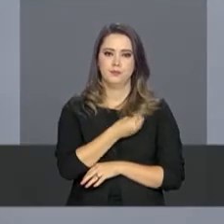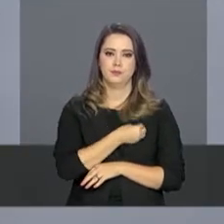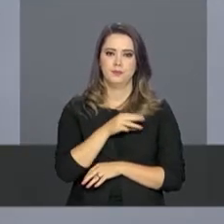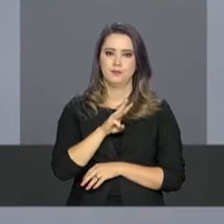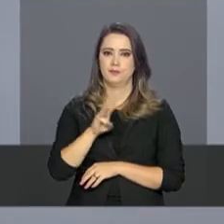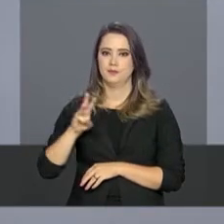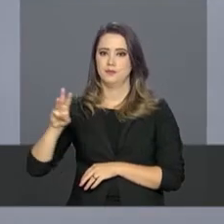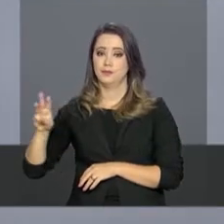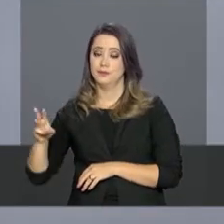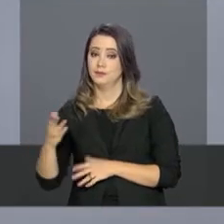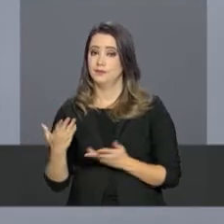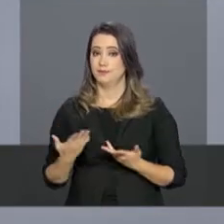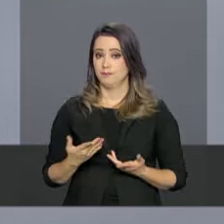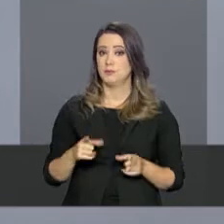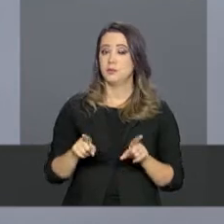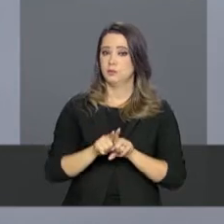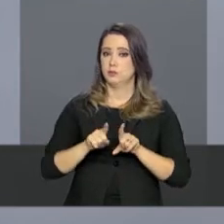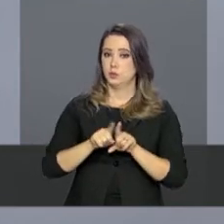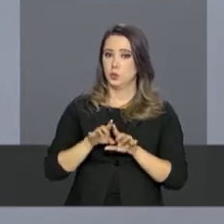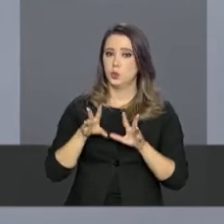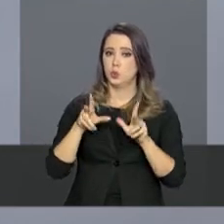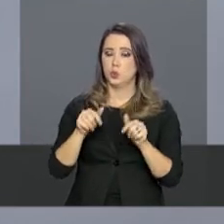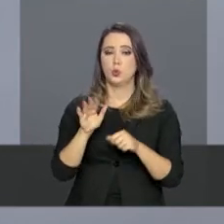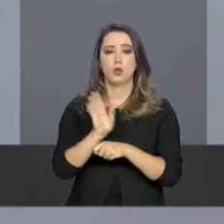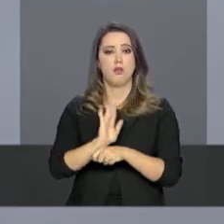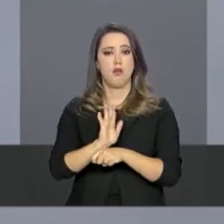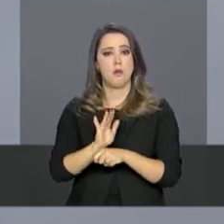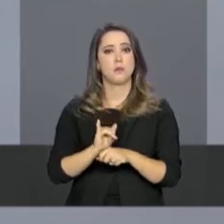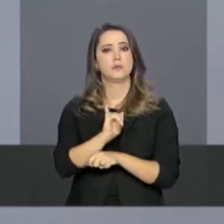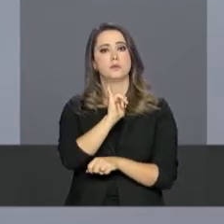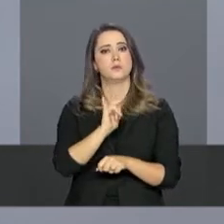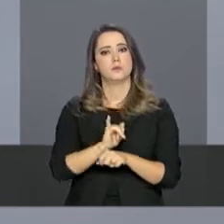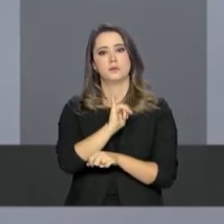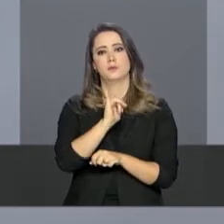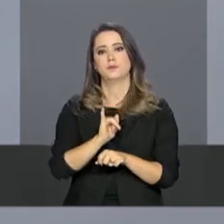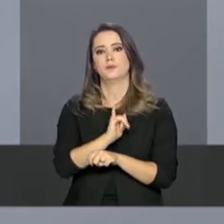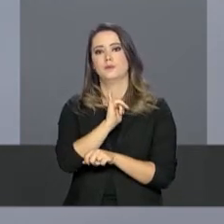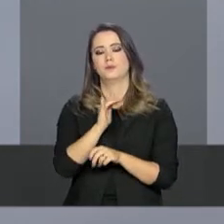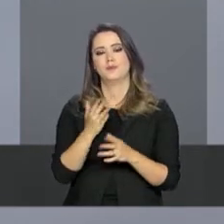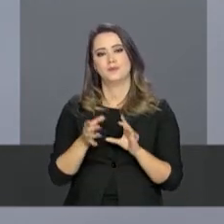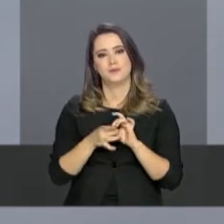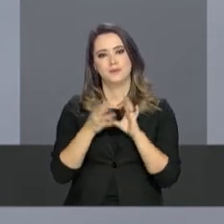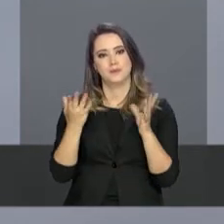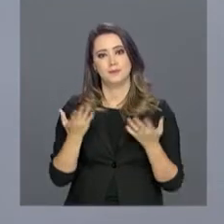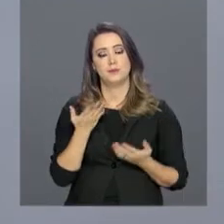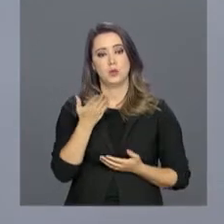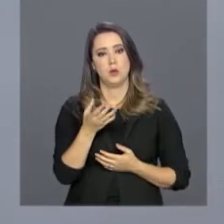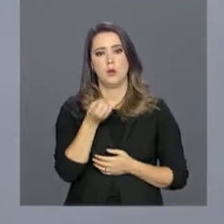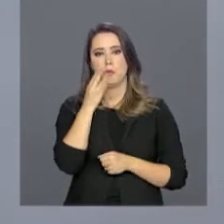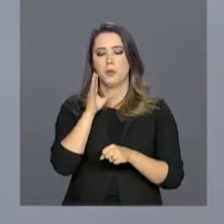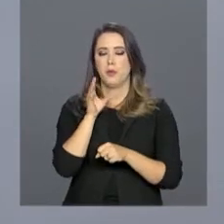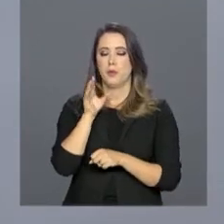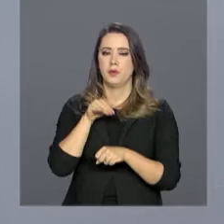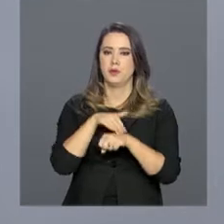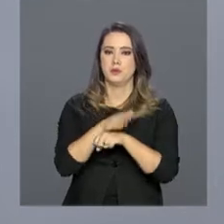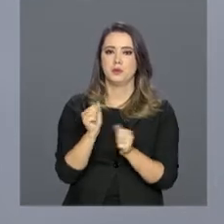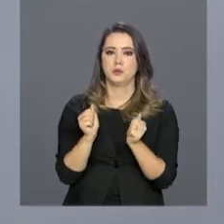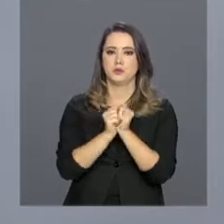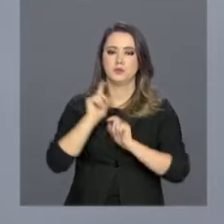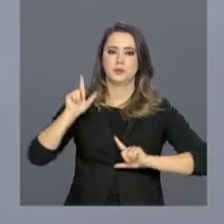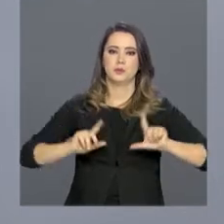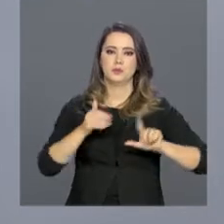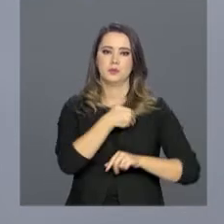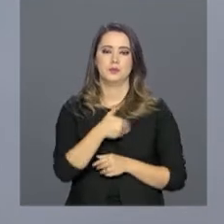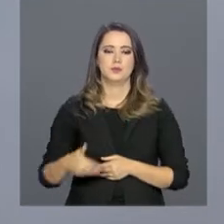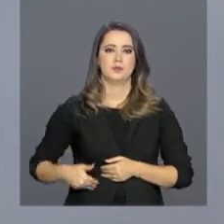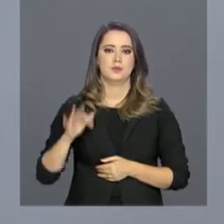pelo site da NBR na internet. E todas as reportagens estão disponíveis em nosso canal no YouTube. Uma ótima noite para você. E continue com a